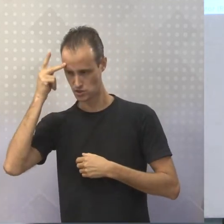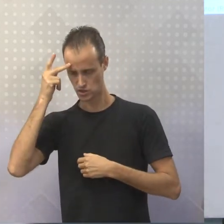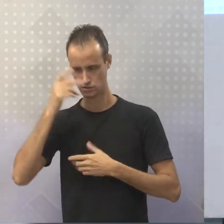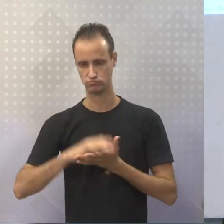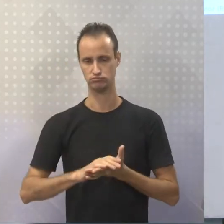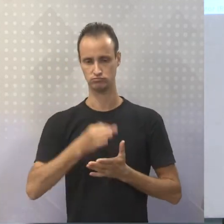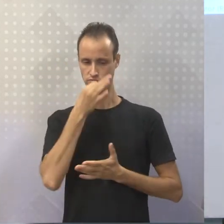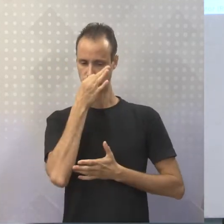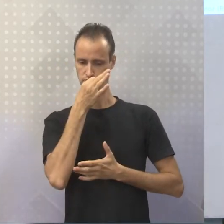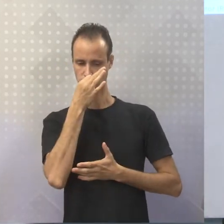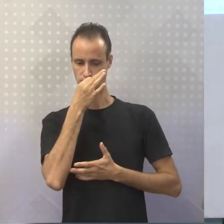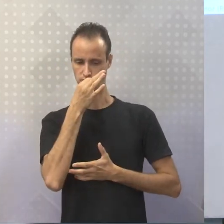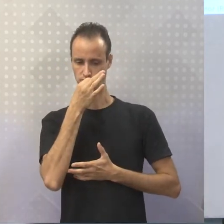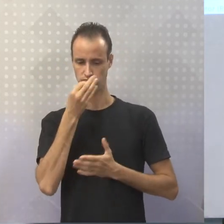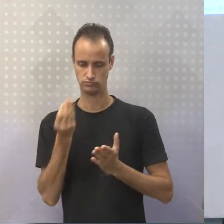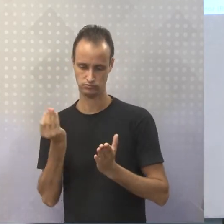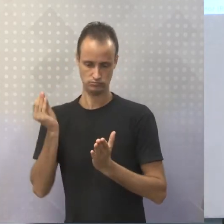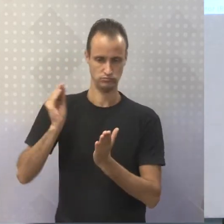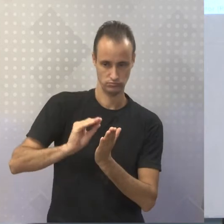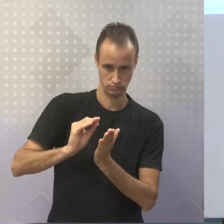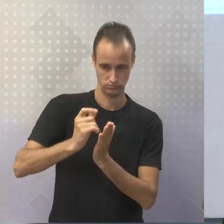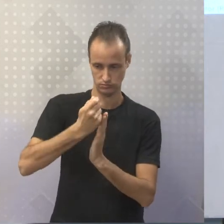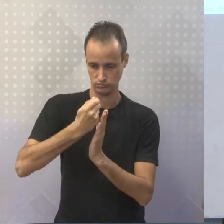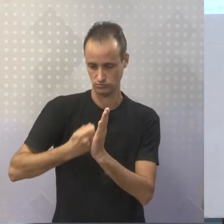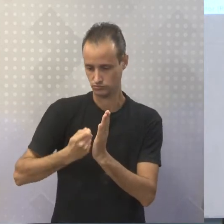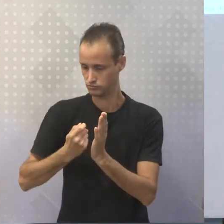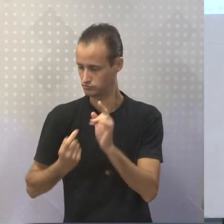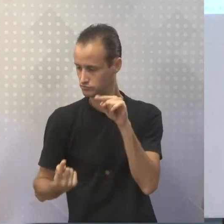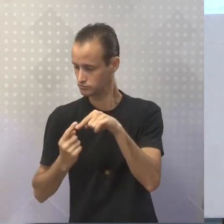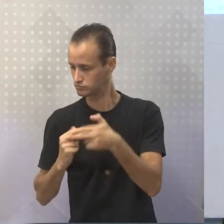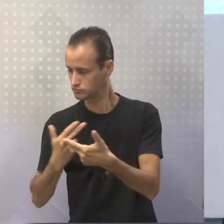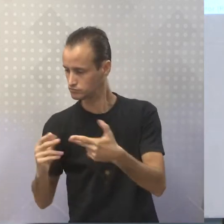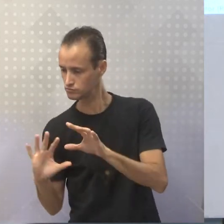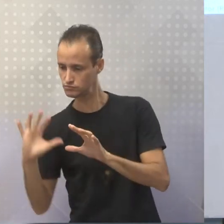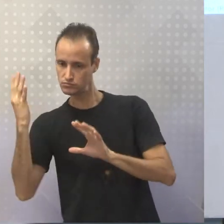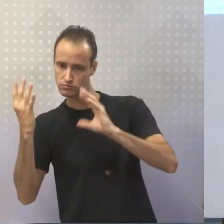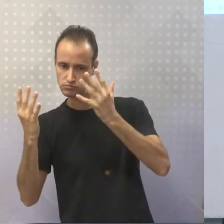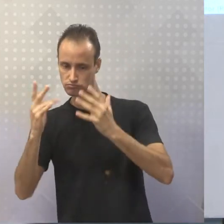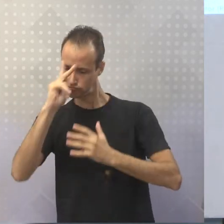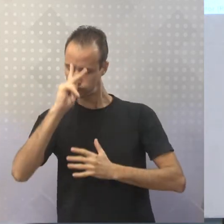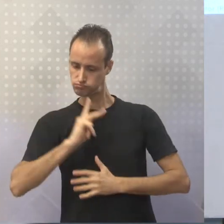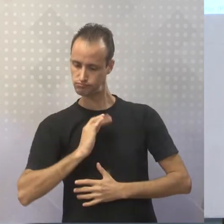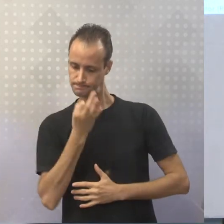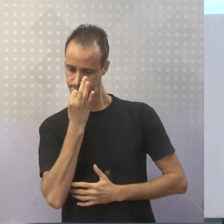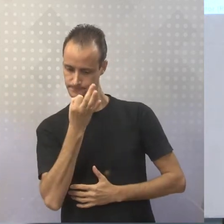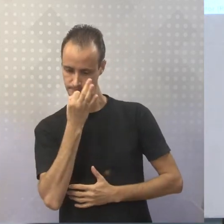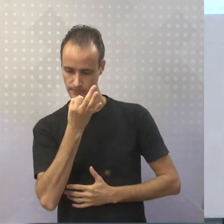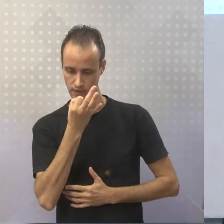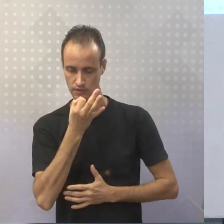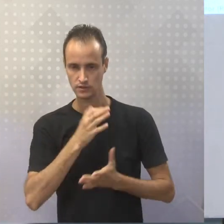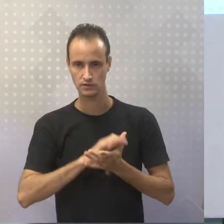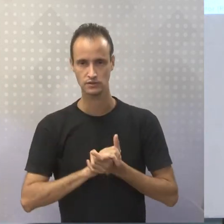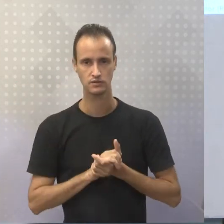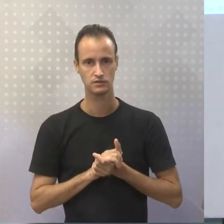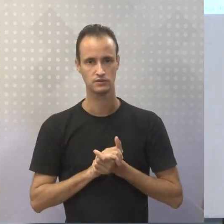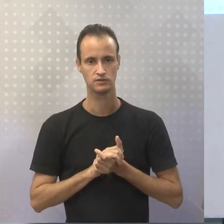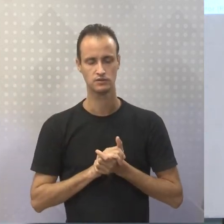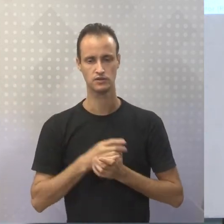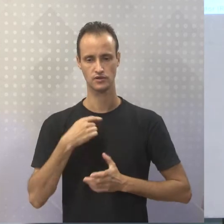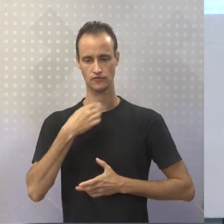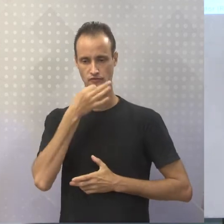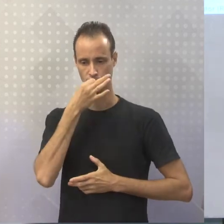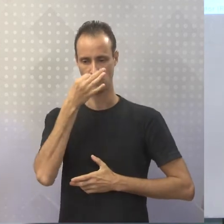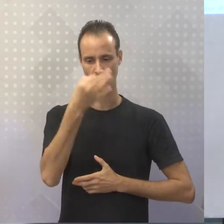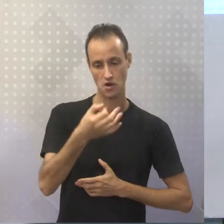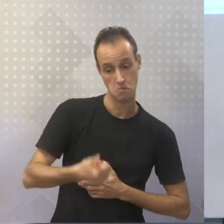posiciono sobre um fato, tá? Ou seja, é a minha opinião, tá? Então, é algo que eu digo